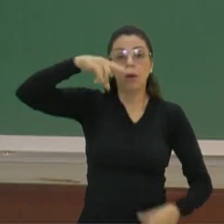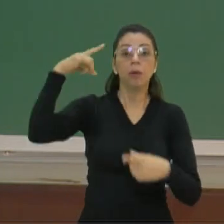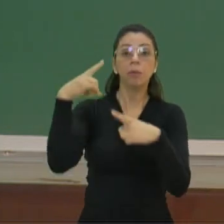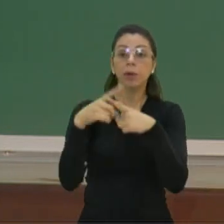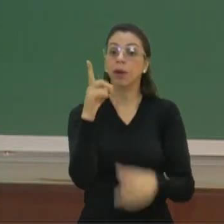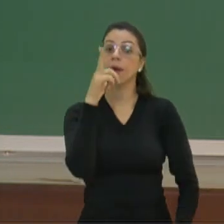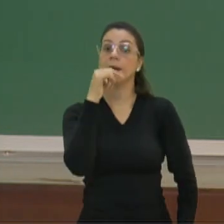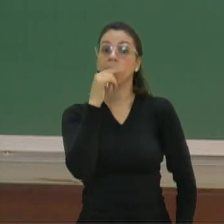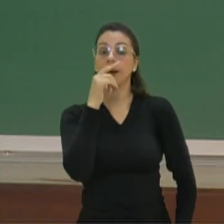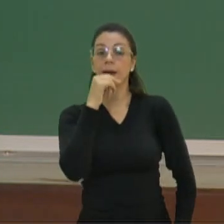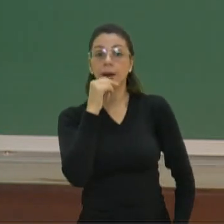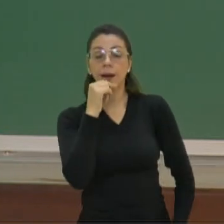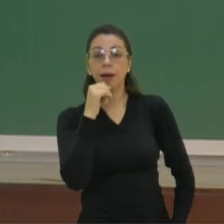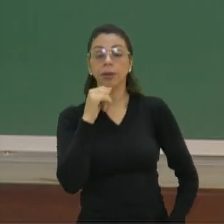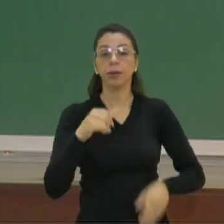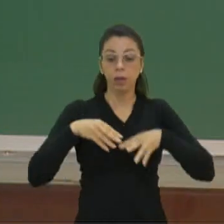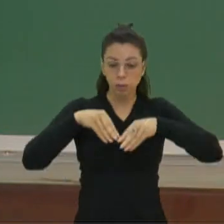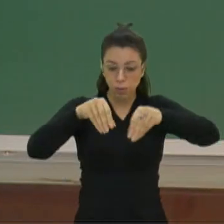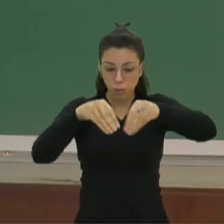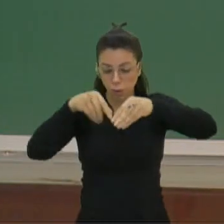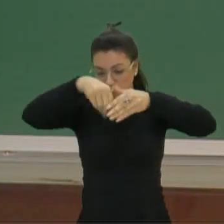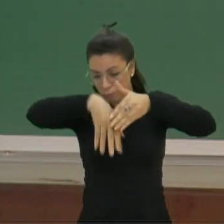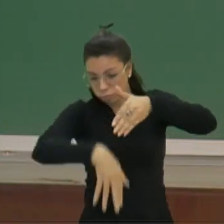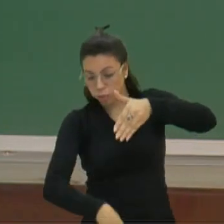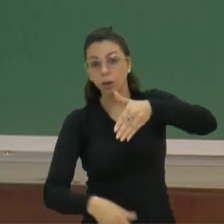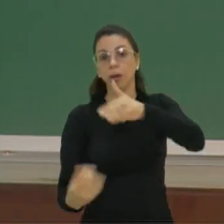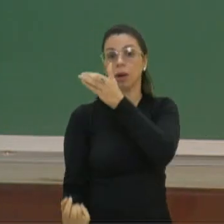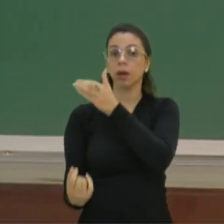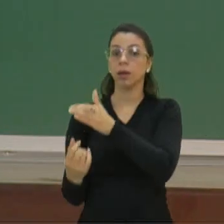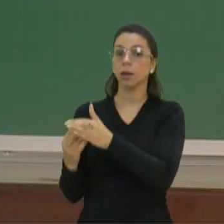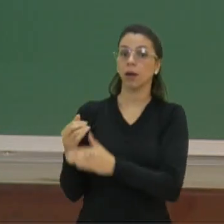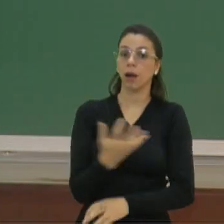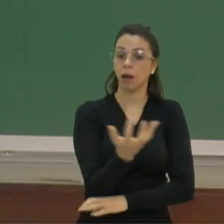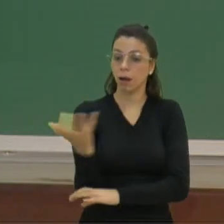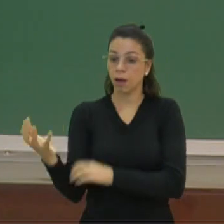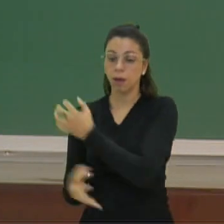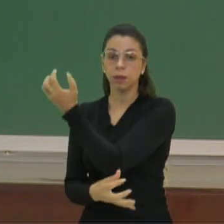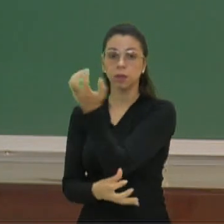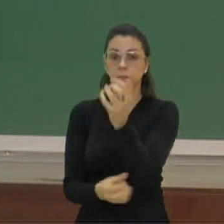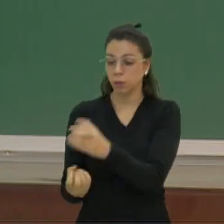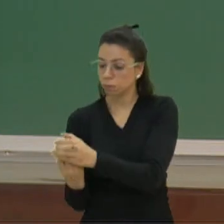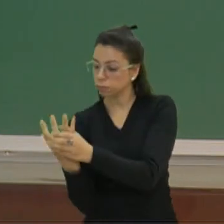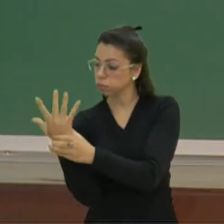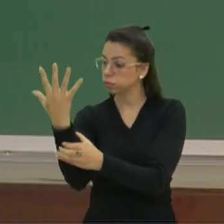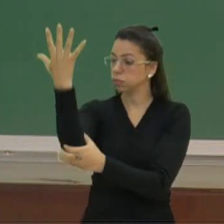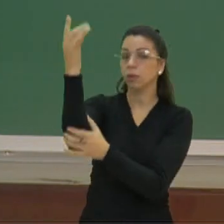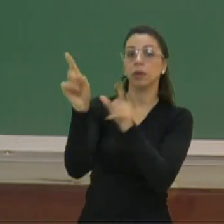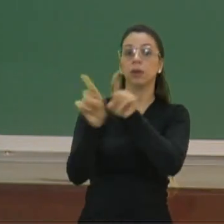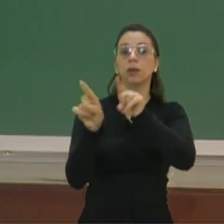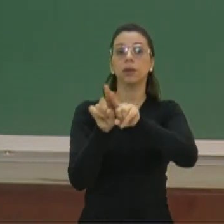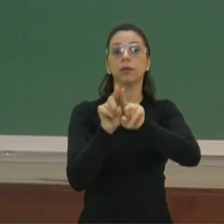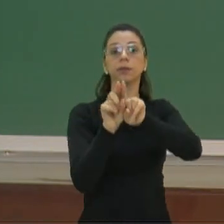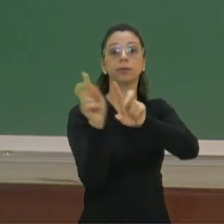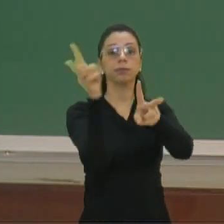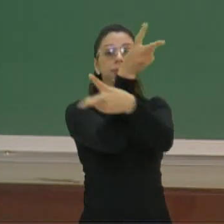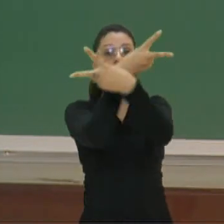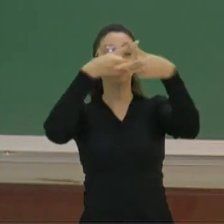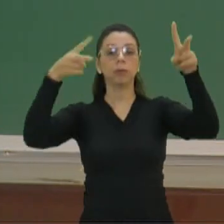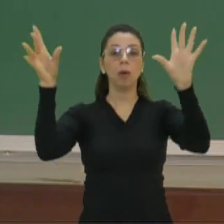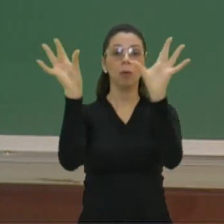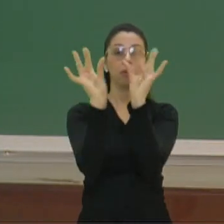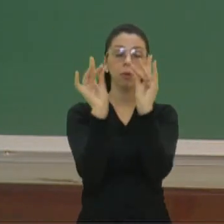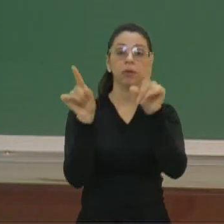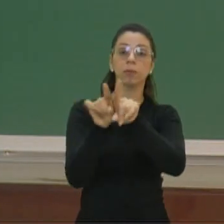água possa infiltrar no solo, as plantas possam crescer, o ar fique mais úmido. E além disso, a gente tem outras mudanças